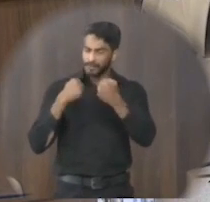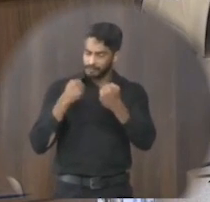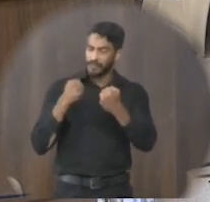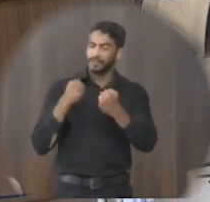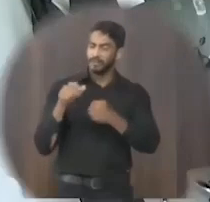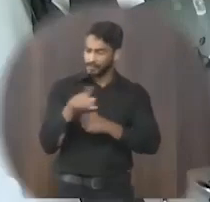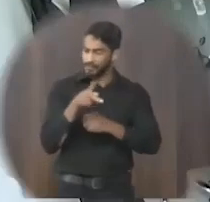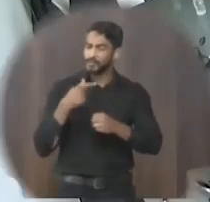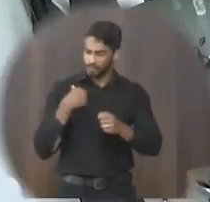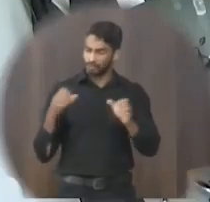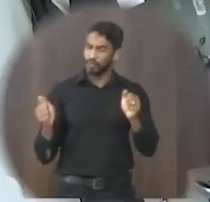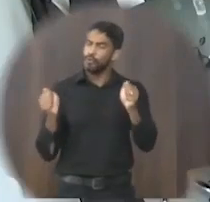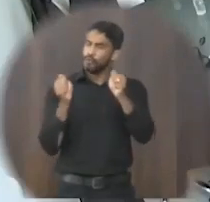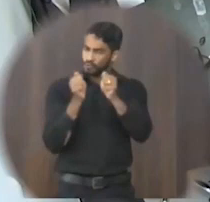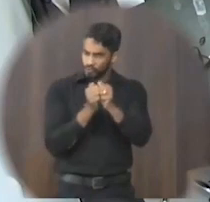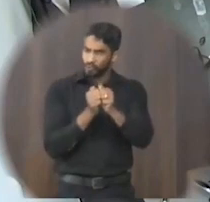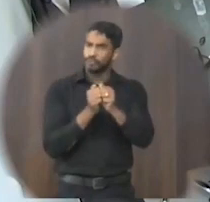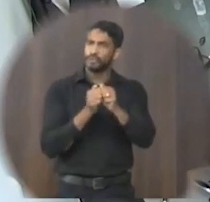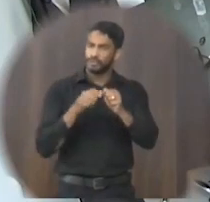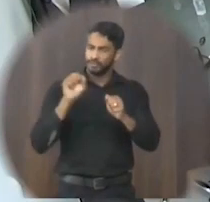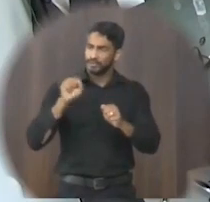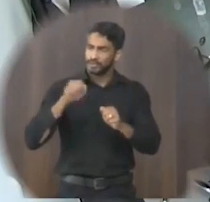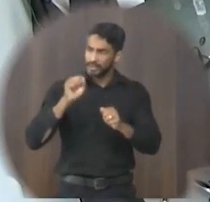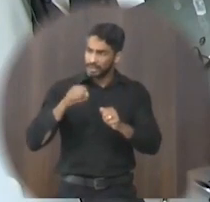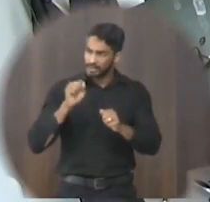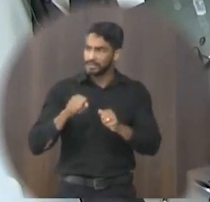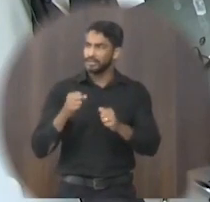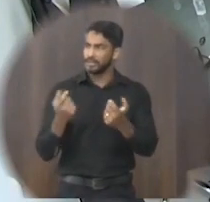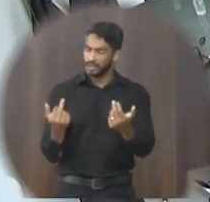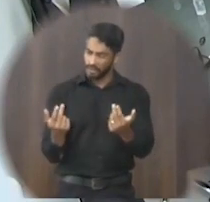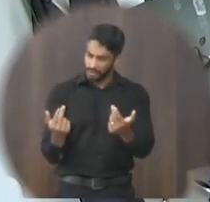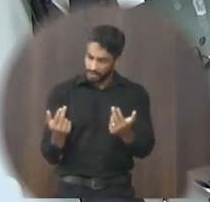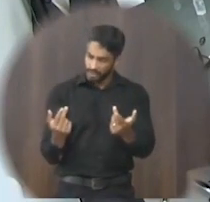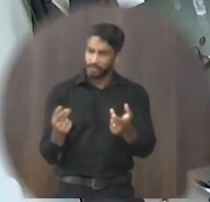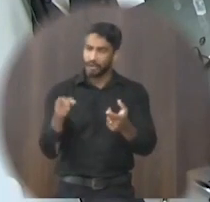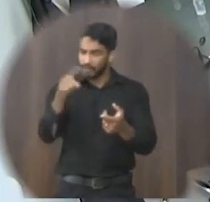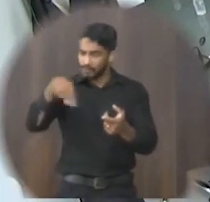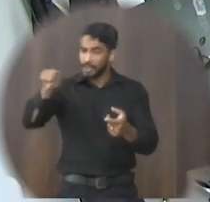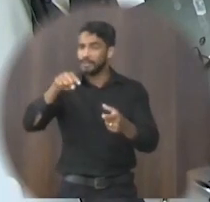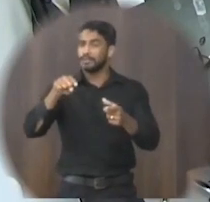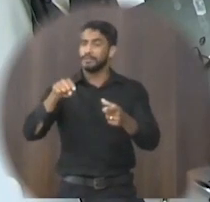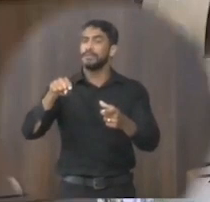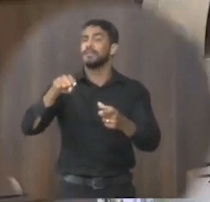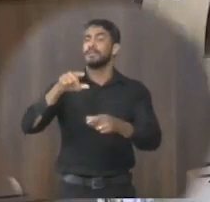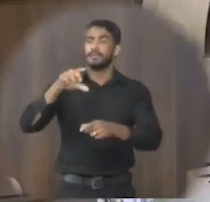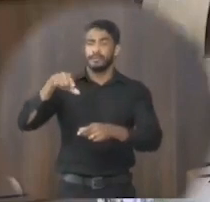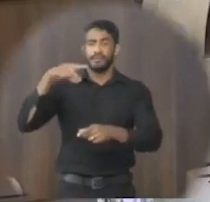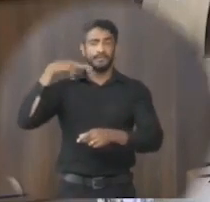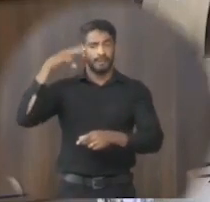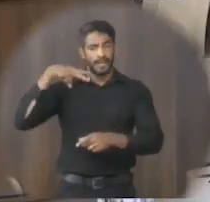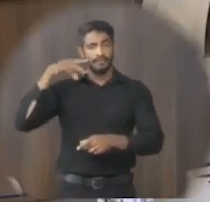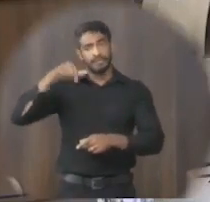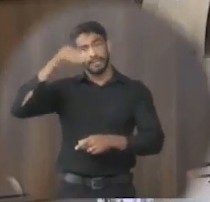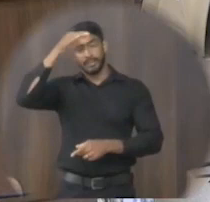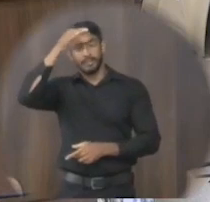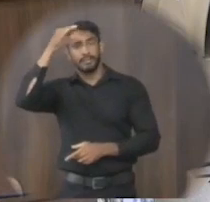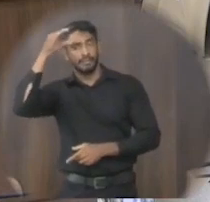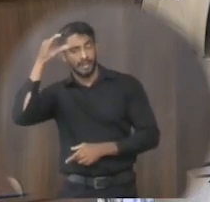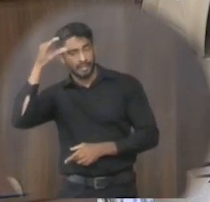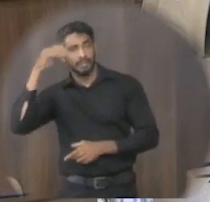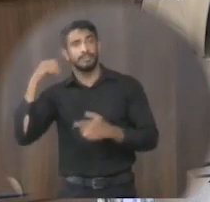professores e eu estou junto nessa nós estamos defendendo como assim como a grande maioria aqui dessa casa é isso que a gente